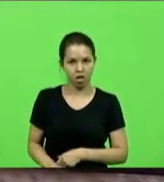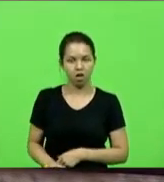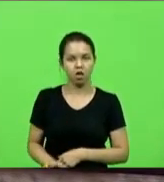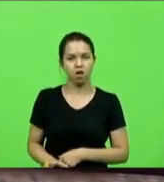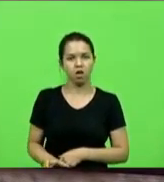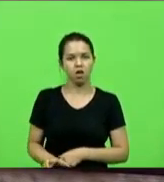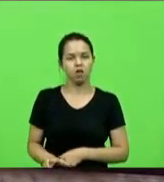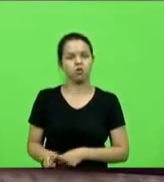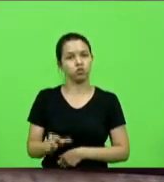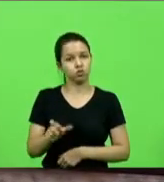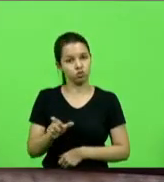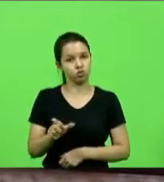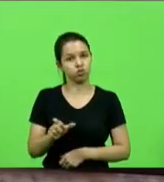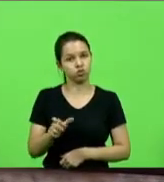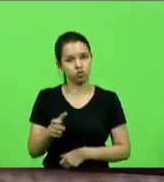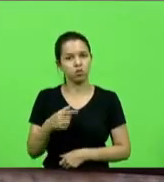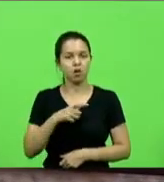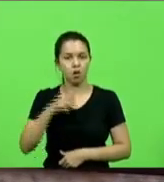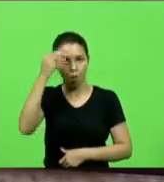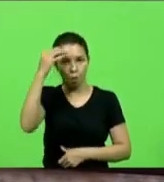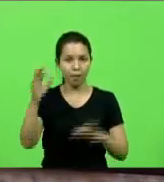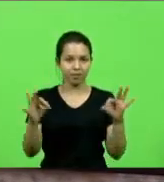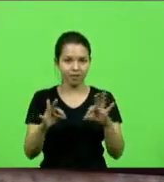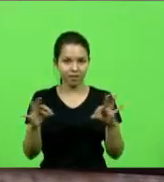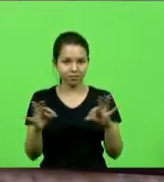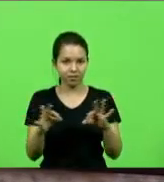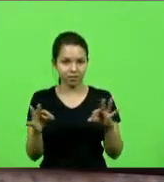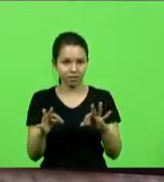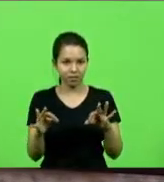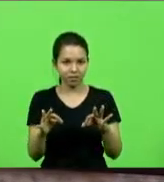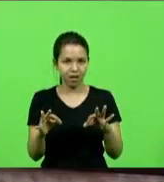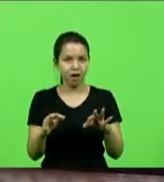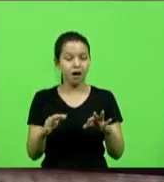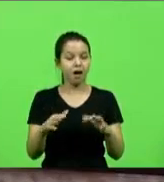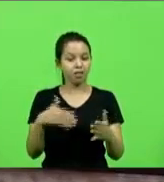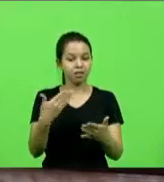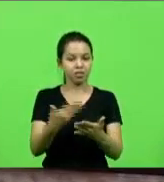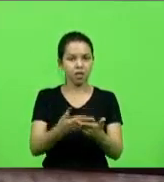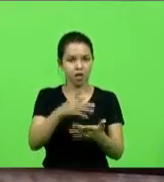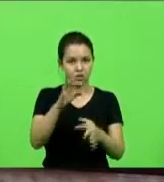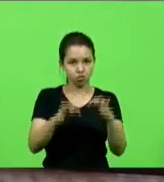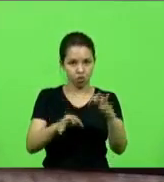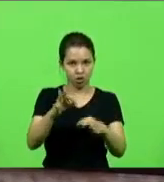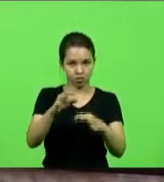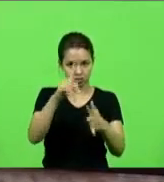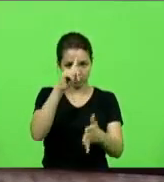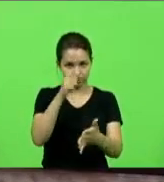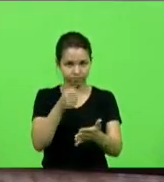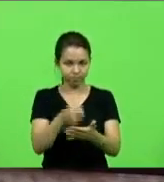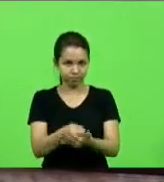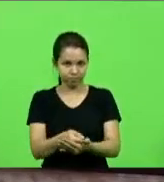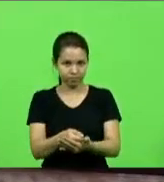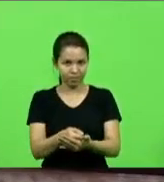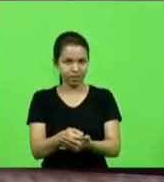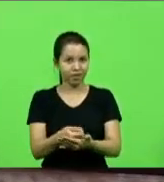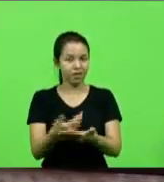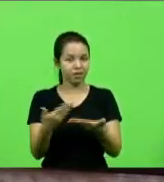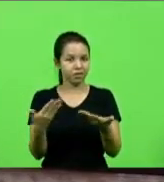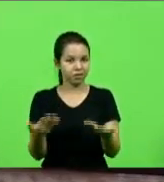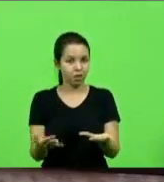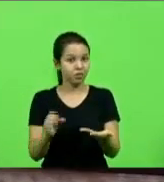E, portanto, se não temos uma condenação que possa ser reformada, temos um impasse jurídico aqui.